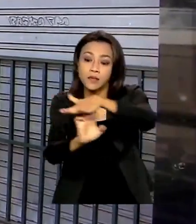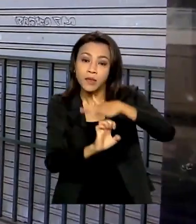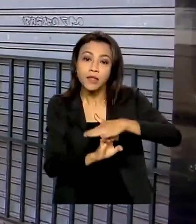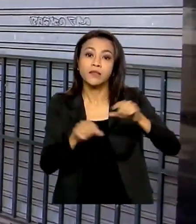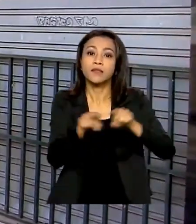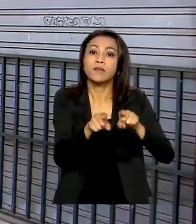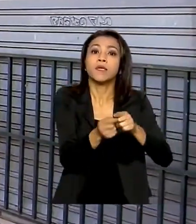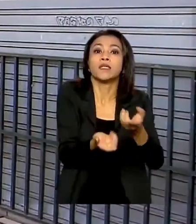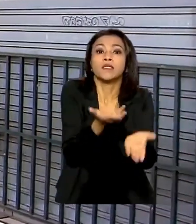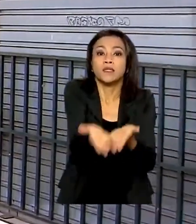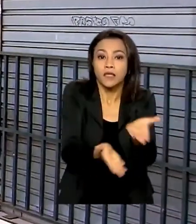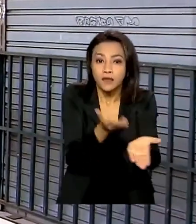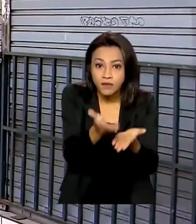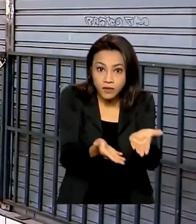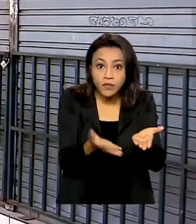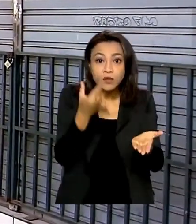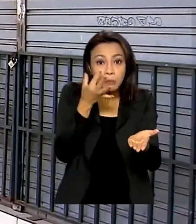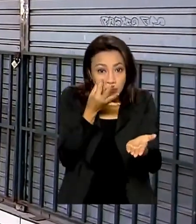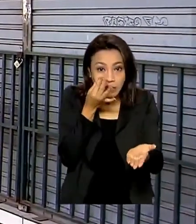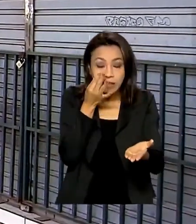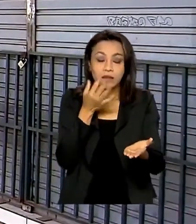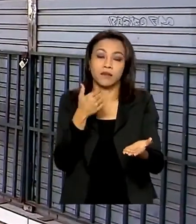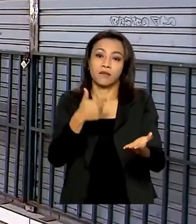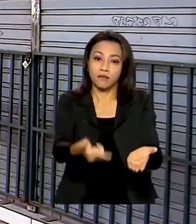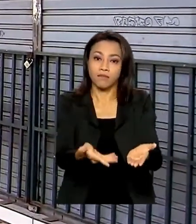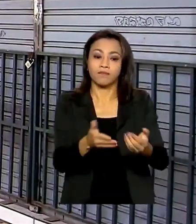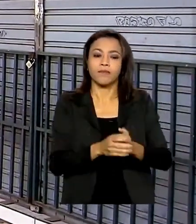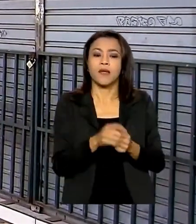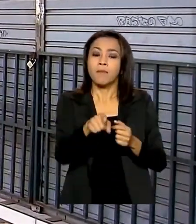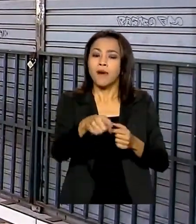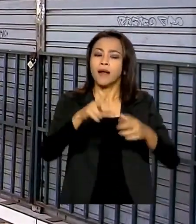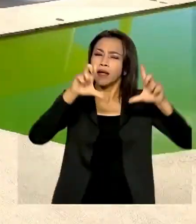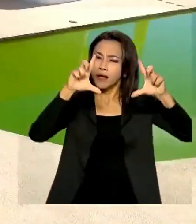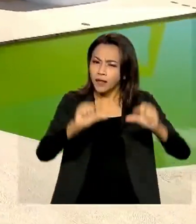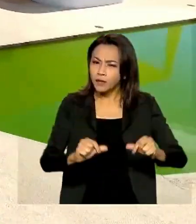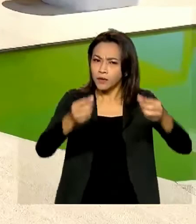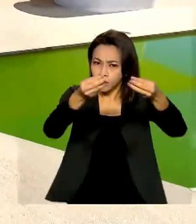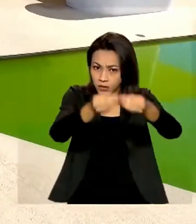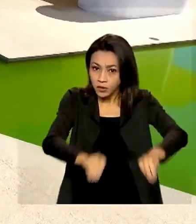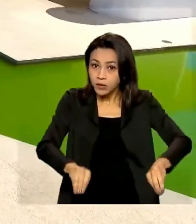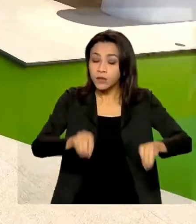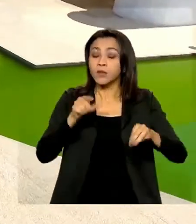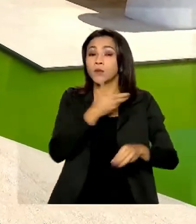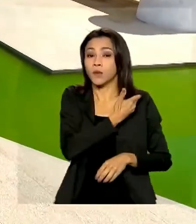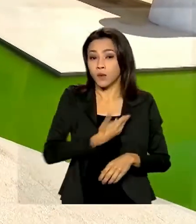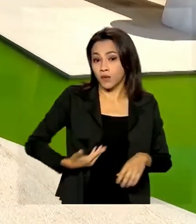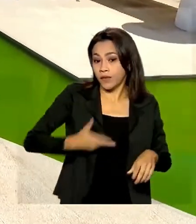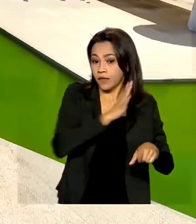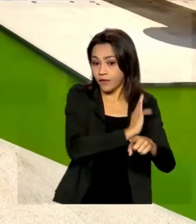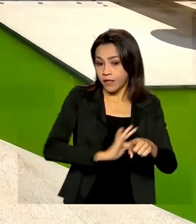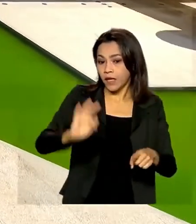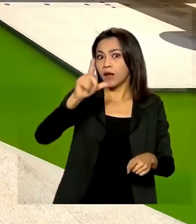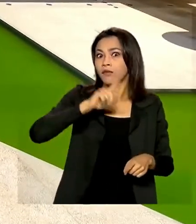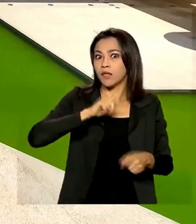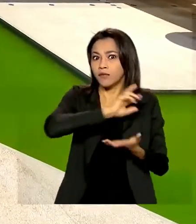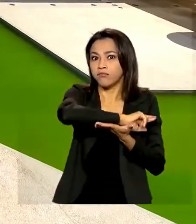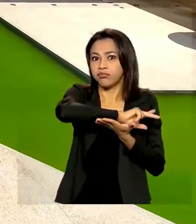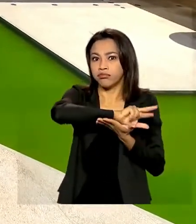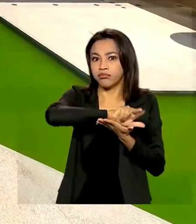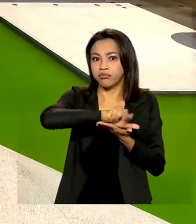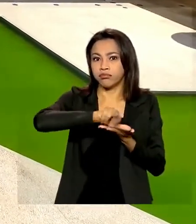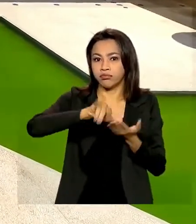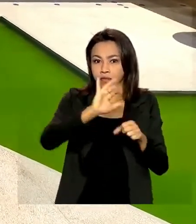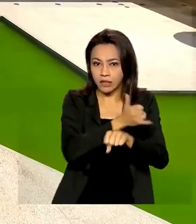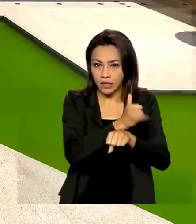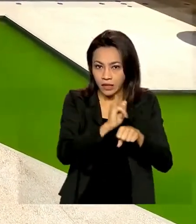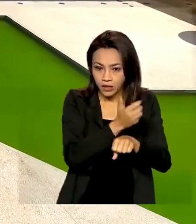de forma presencial. E para conter os efeitos da crise econômica, o governo federal tomou uma série de medidas. O